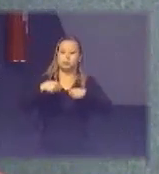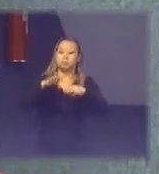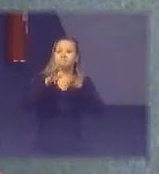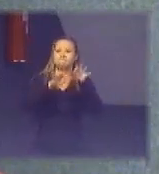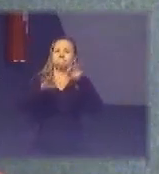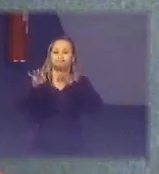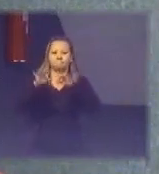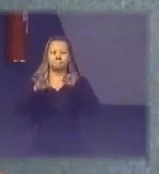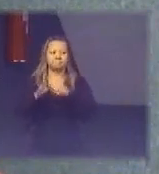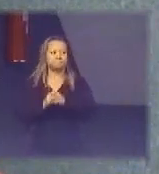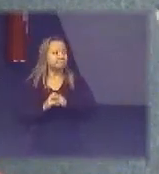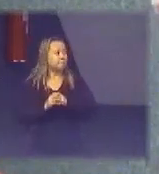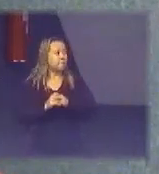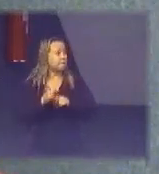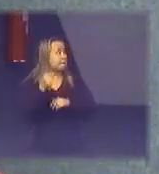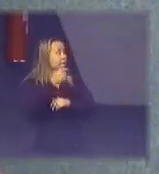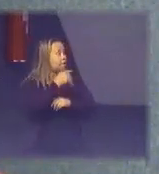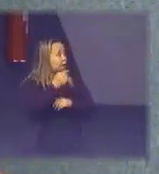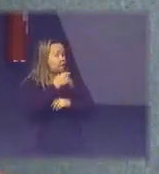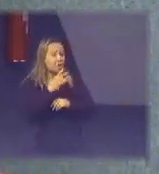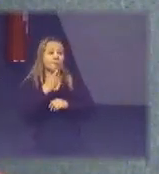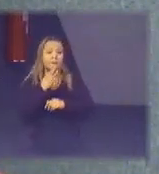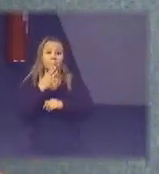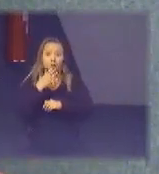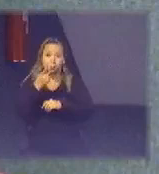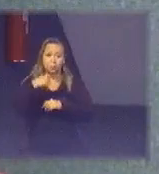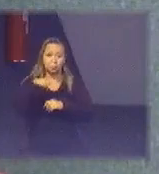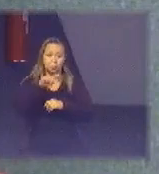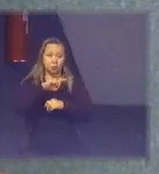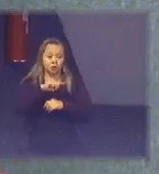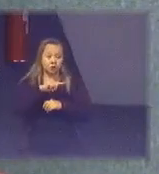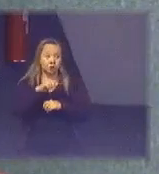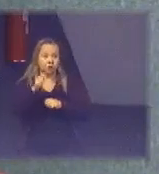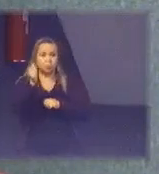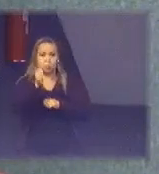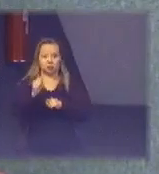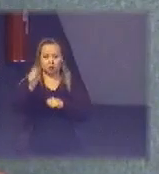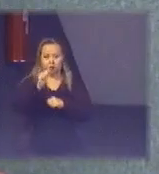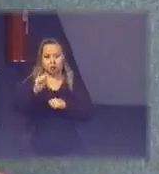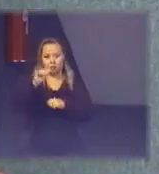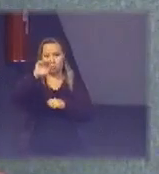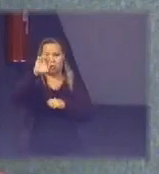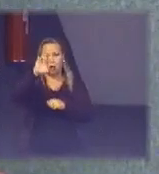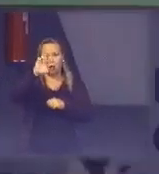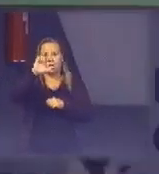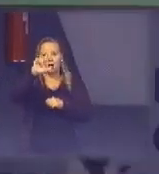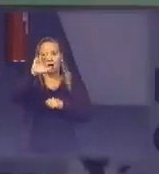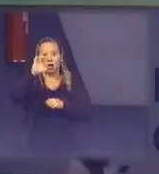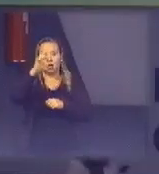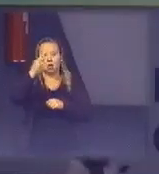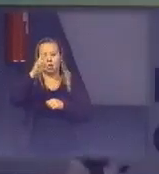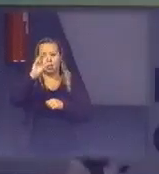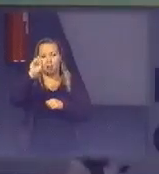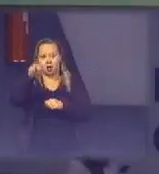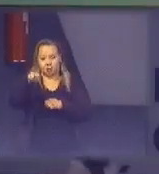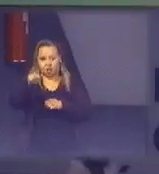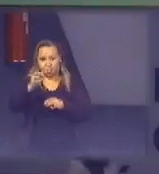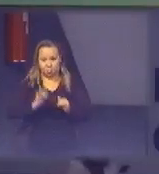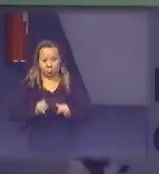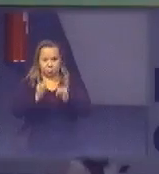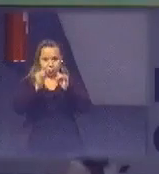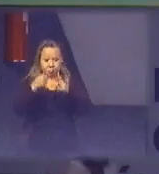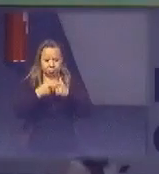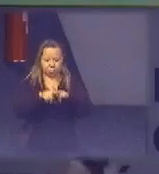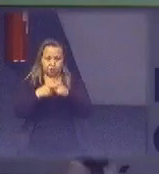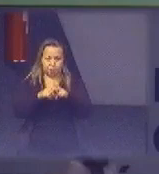bom aqui para conhecimento de vocês são os associados da Green Electron de equipamentos eletroeletrônicos no dia de